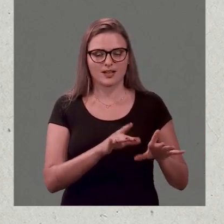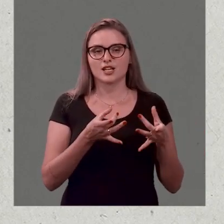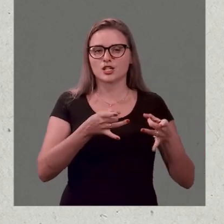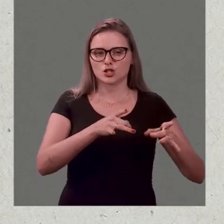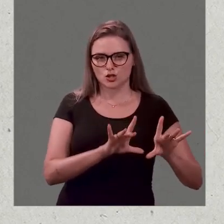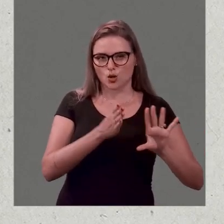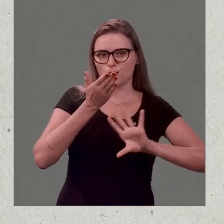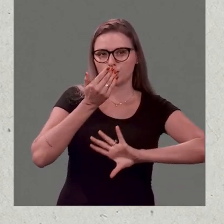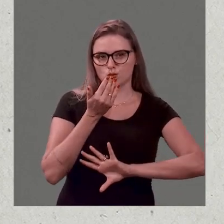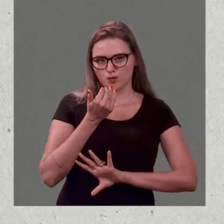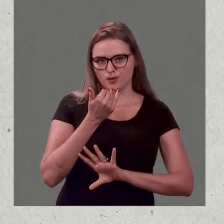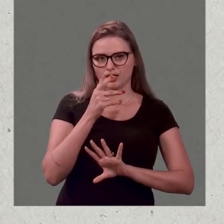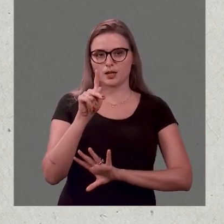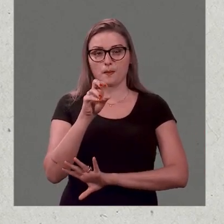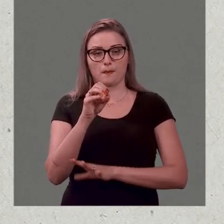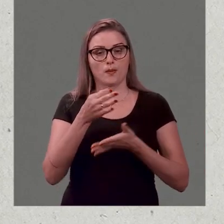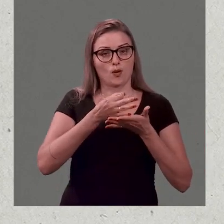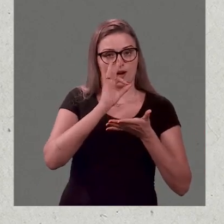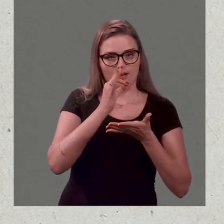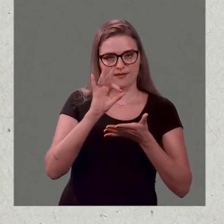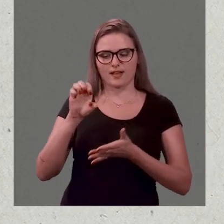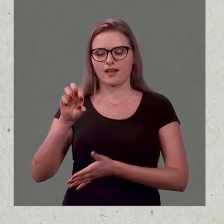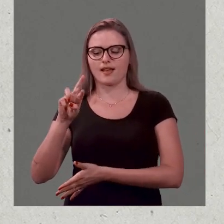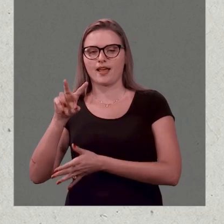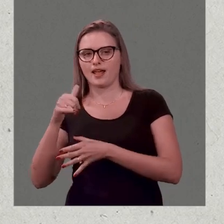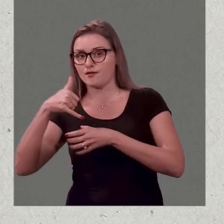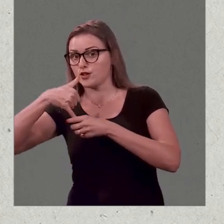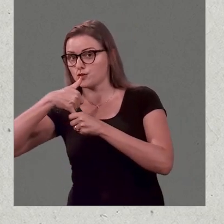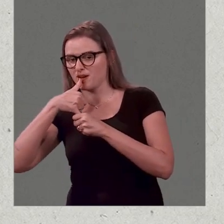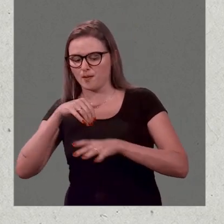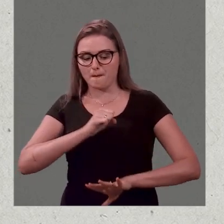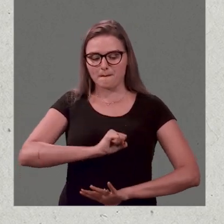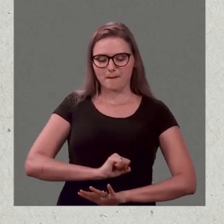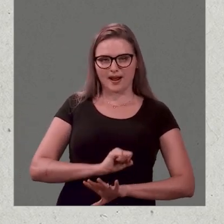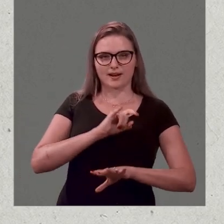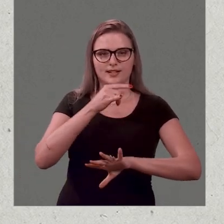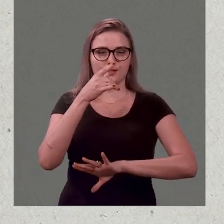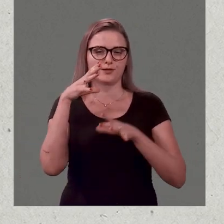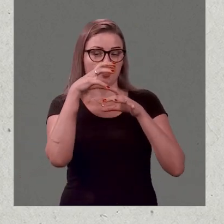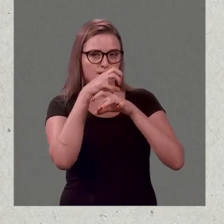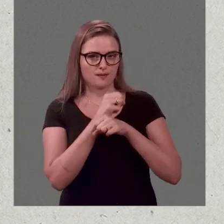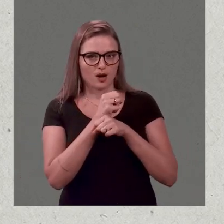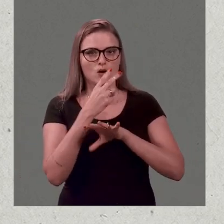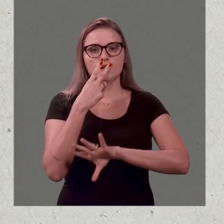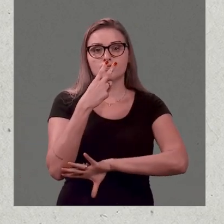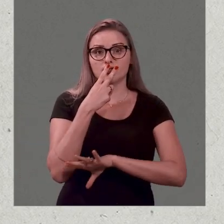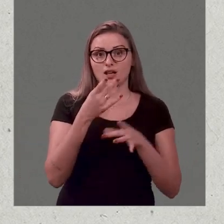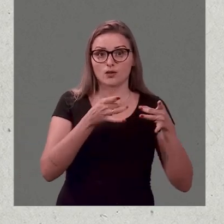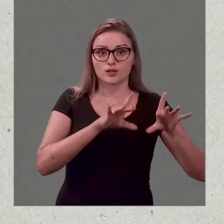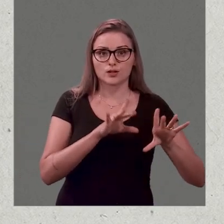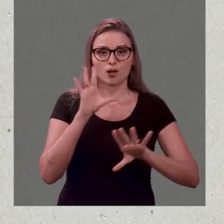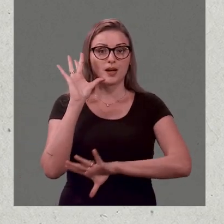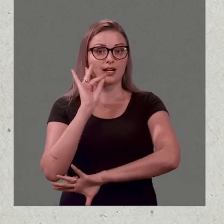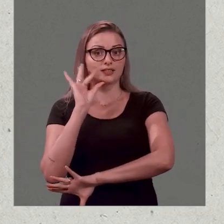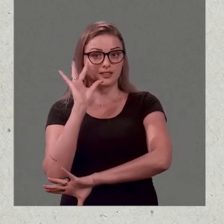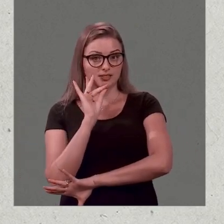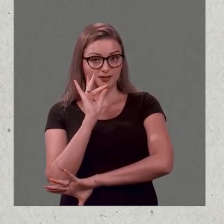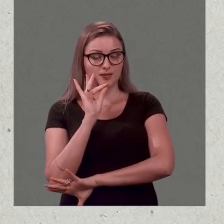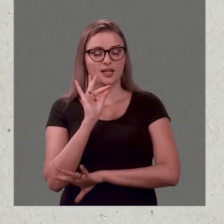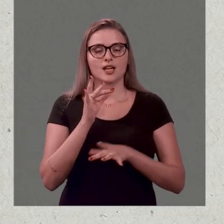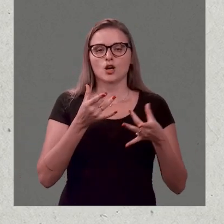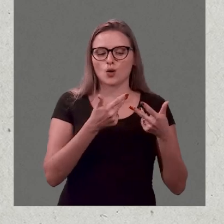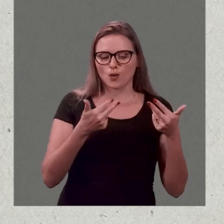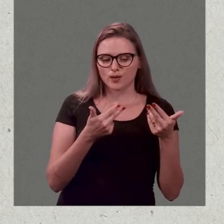restos de alimentos, pó de café e erva mate, dejetos de animais, pitucas de cigarro, goma de